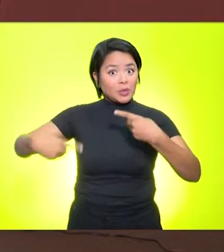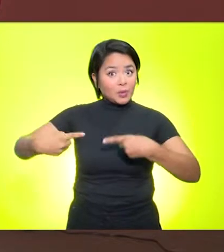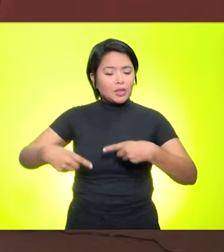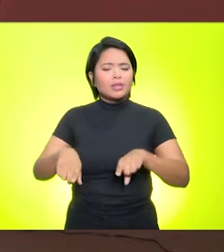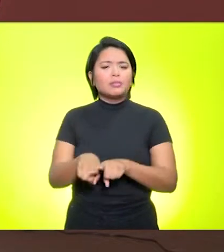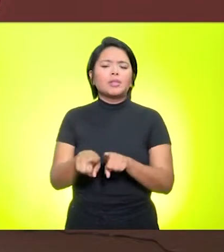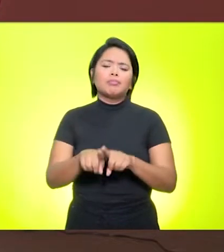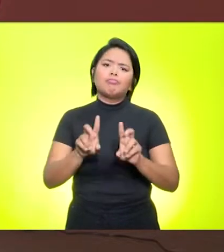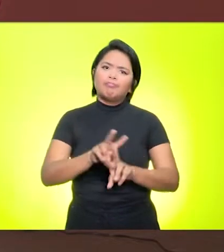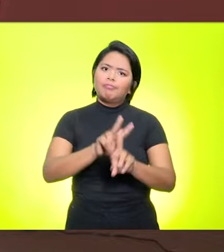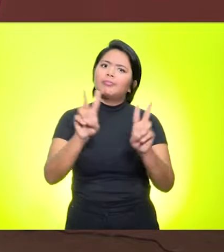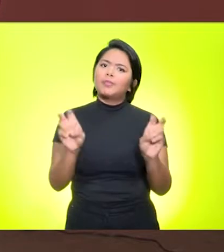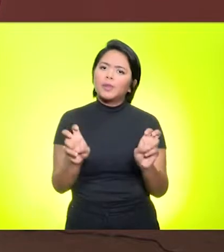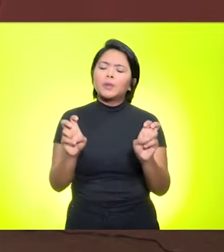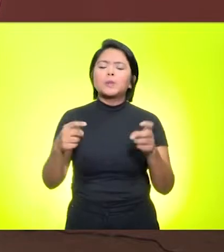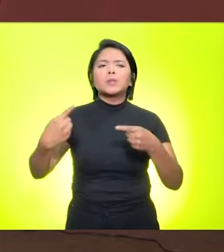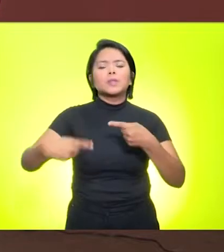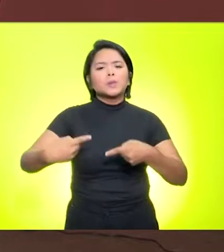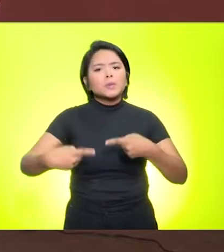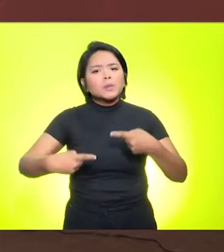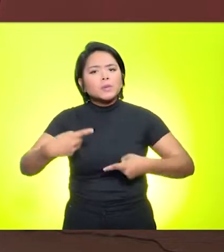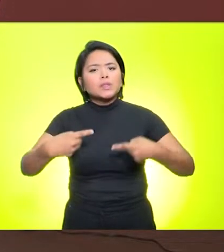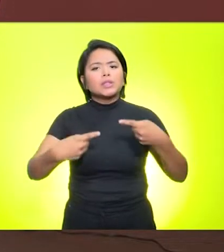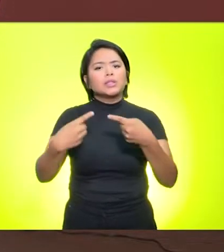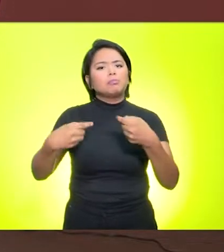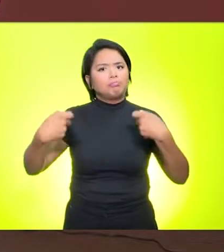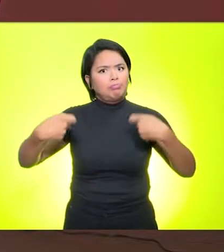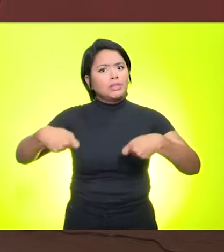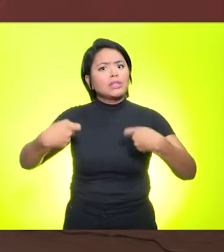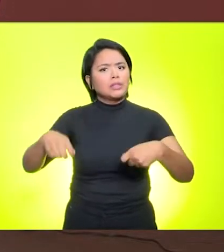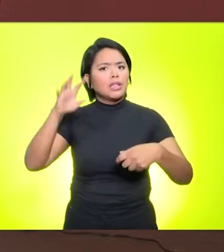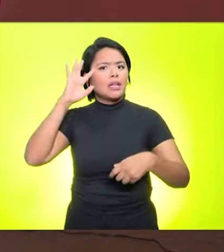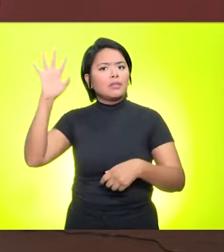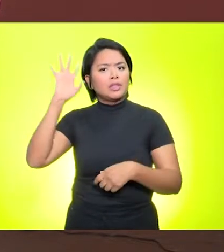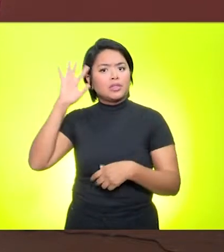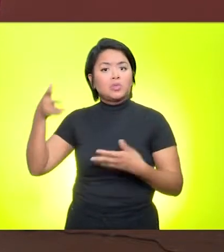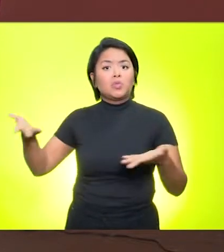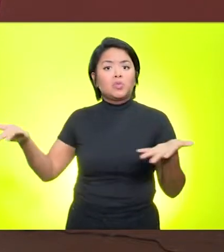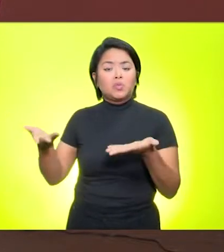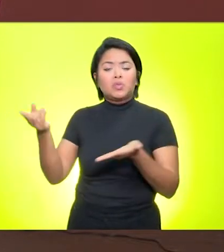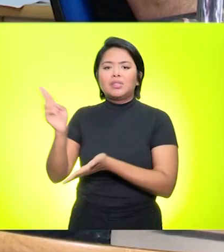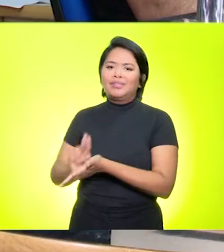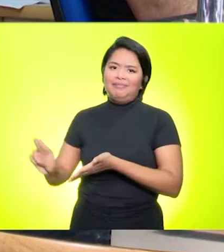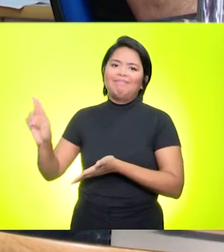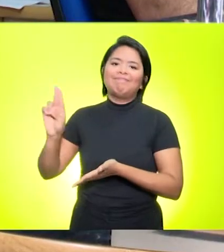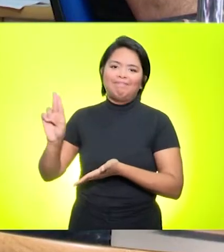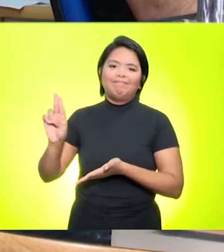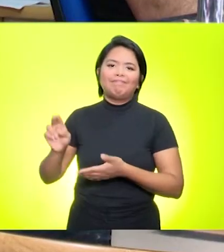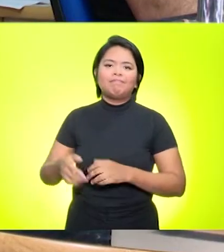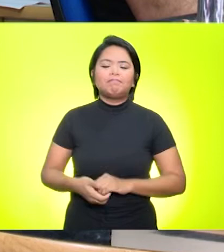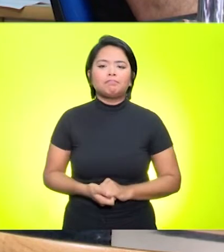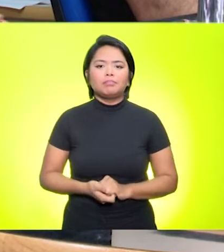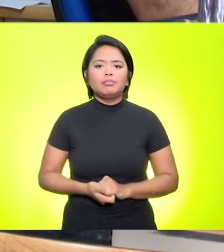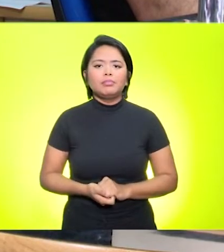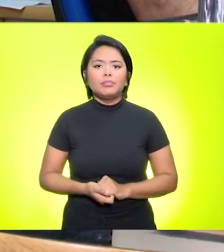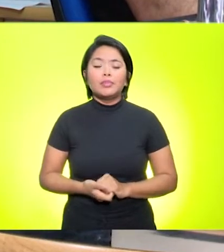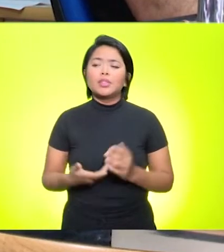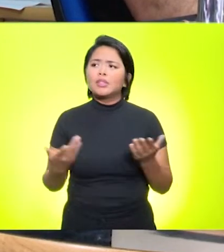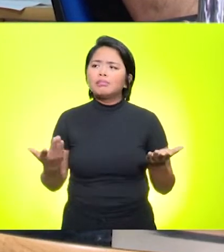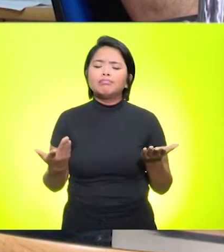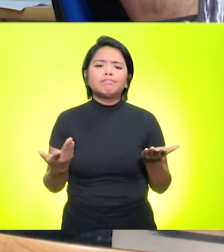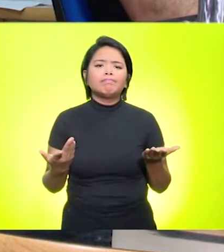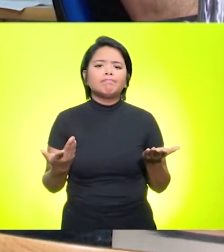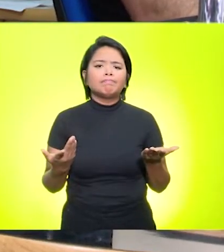realmente, o que a gente discute, tem que trazer para a discussão para a nossa comunidade acadêmica hoje. Ela será